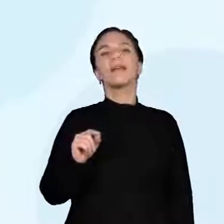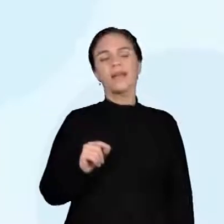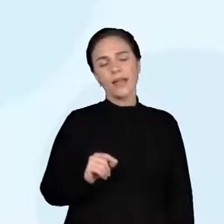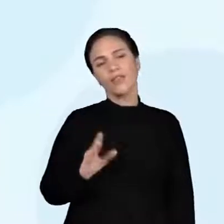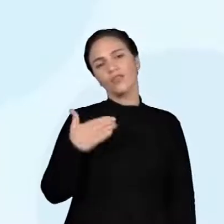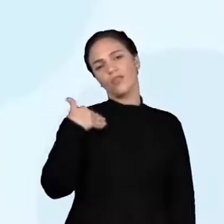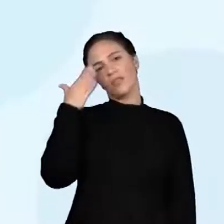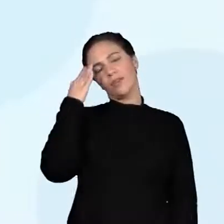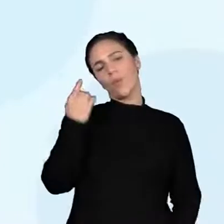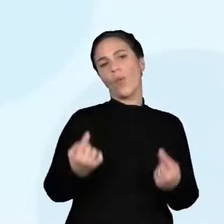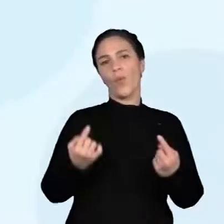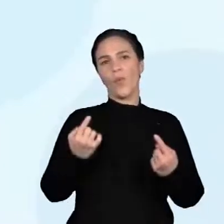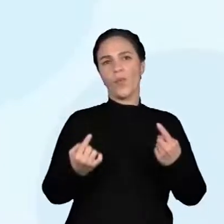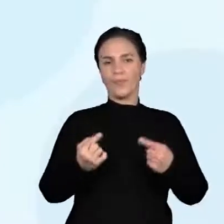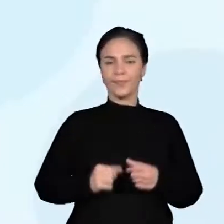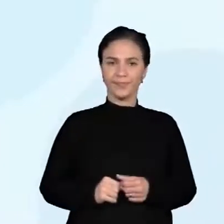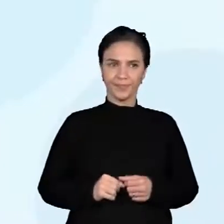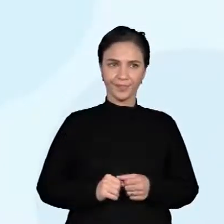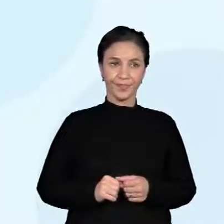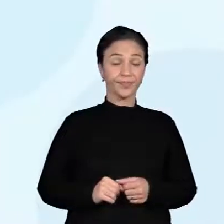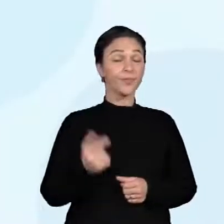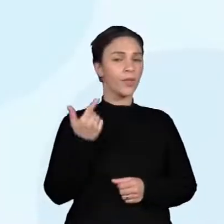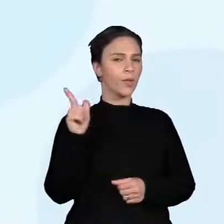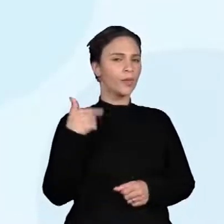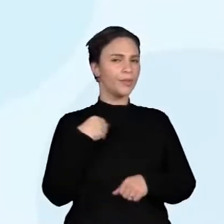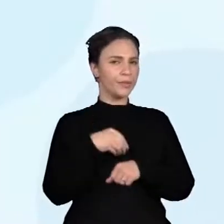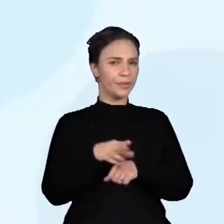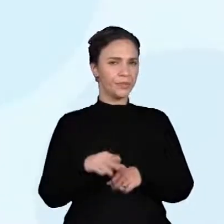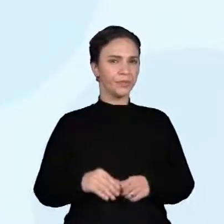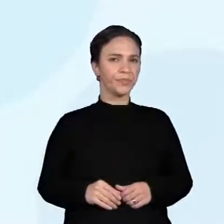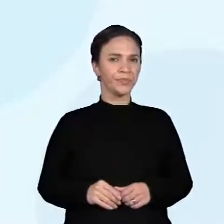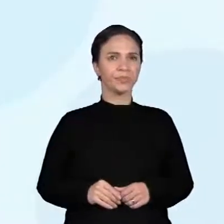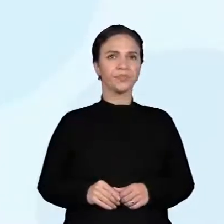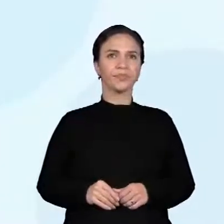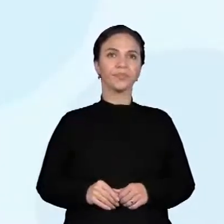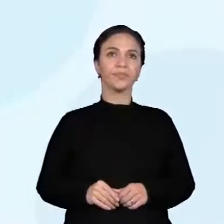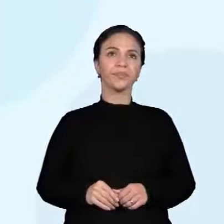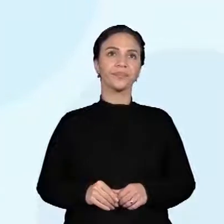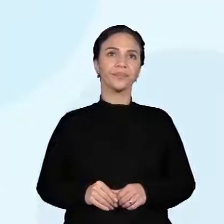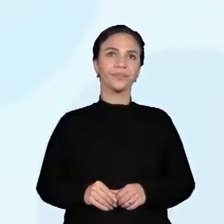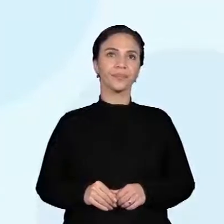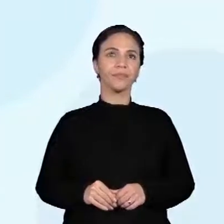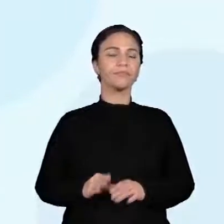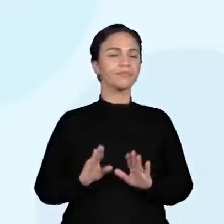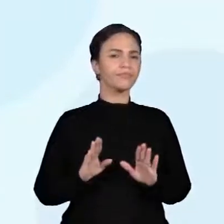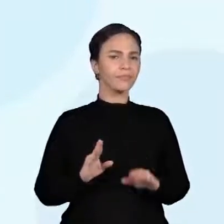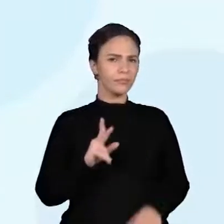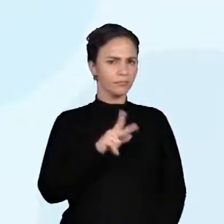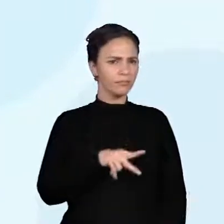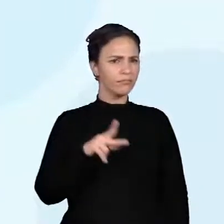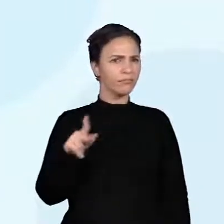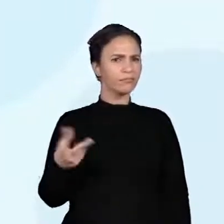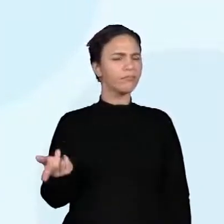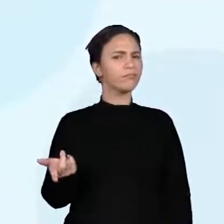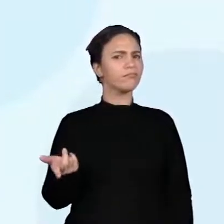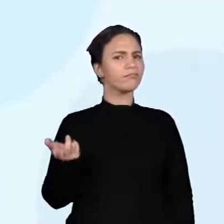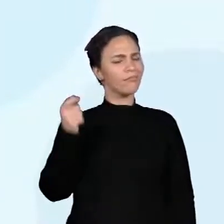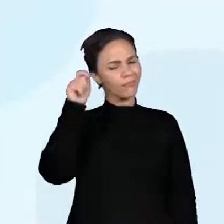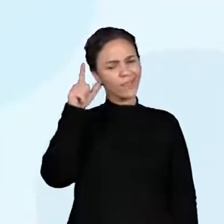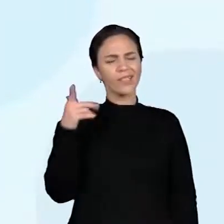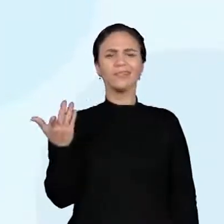menor. Eu tenho outra dica aí para vocês. Pro, Ana Lu, estava ficando tão bom.